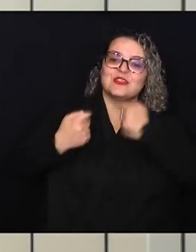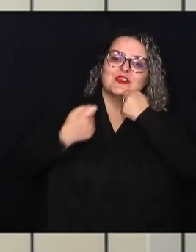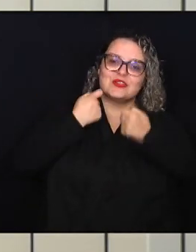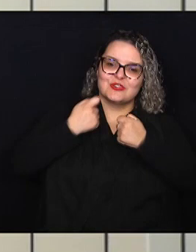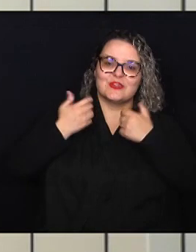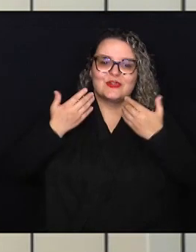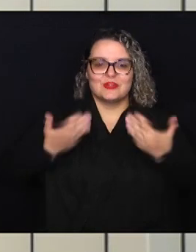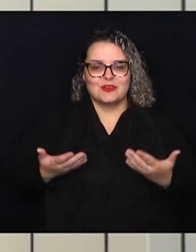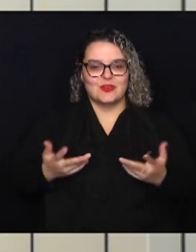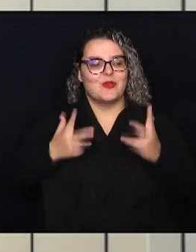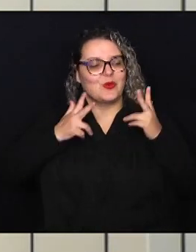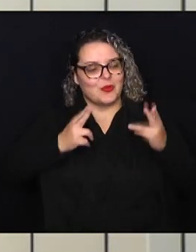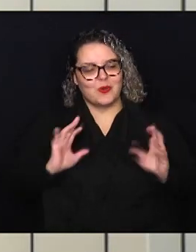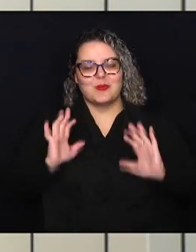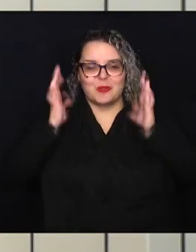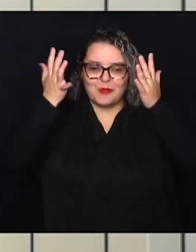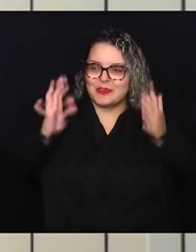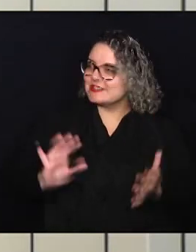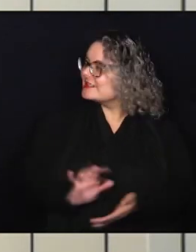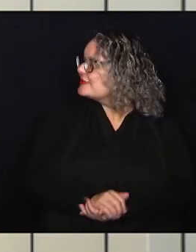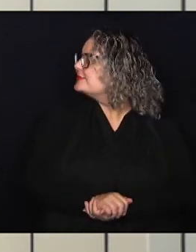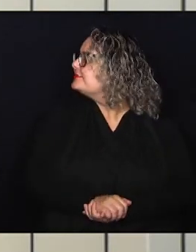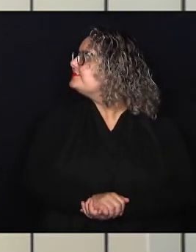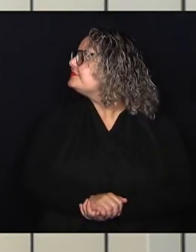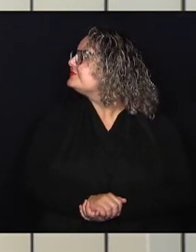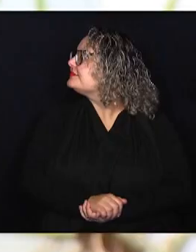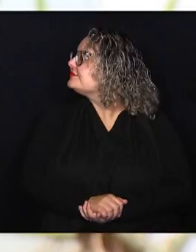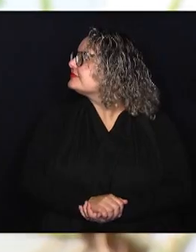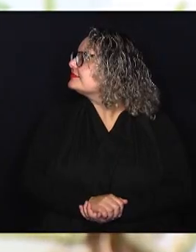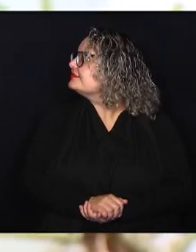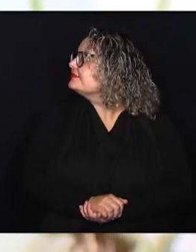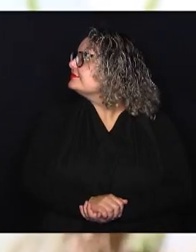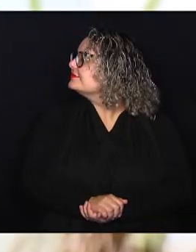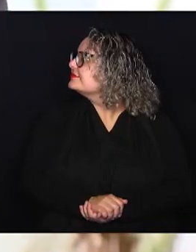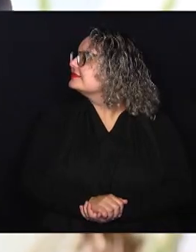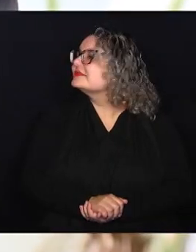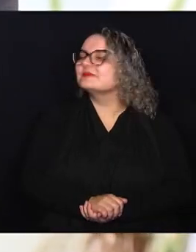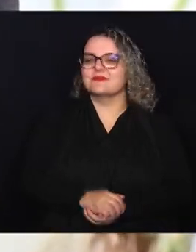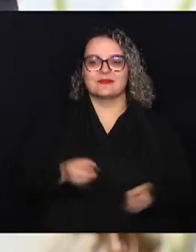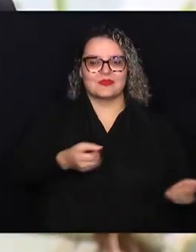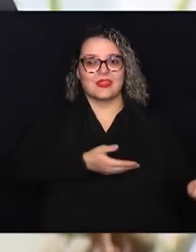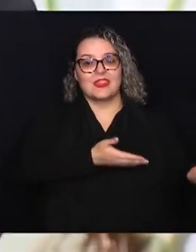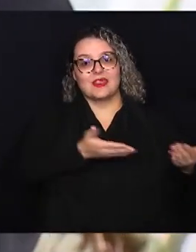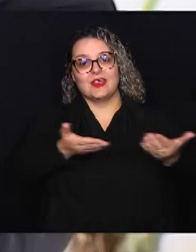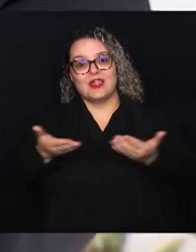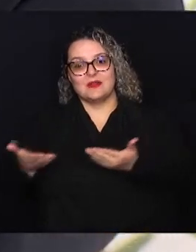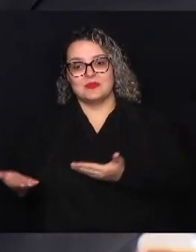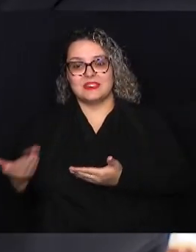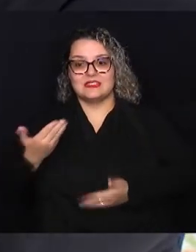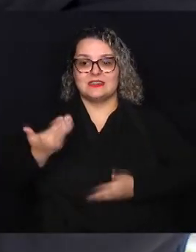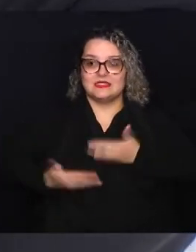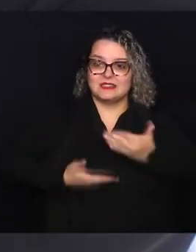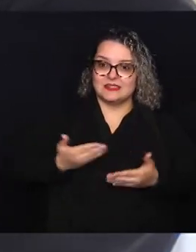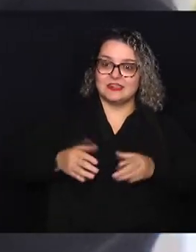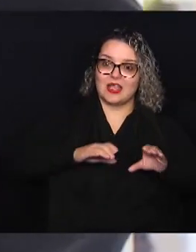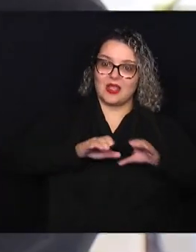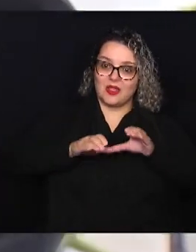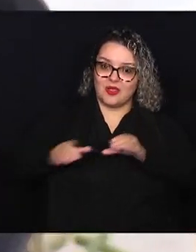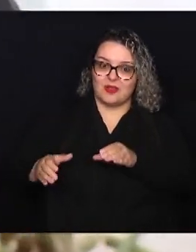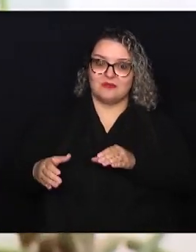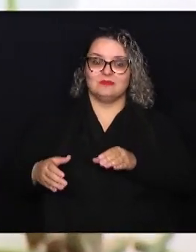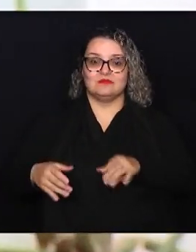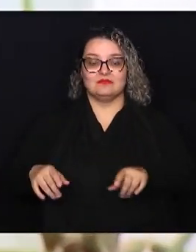então como foi a comemoração A apresentação da servidora da coordenadoria de